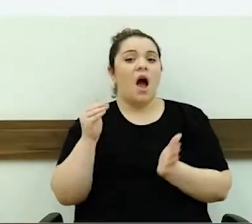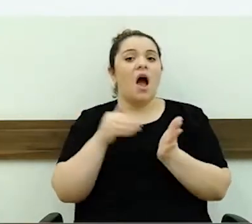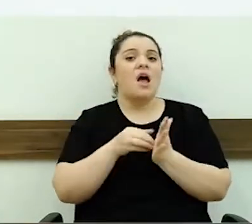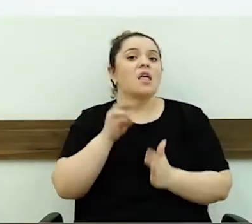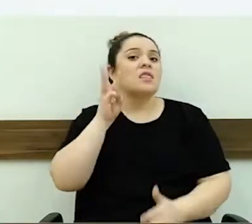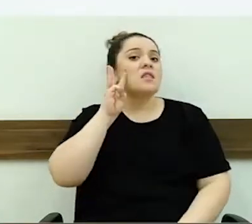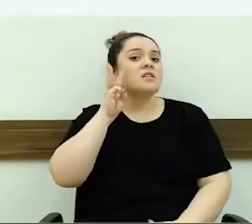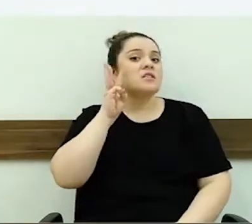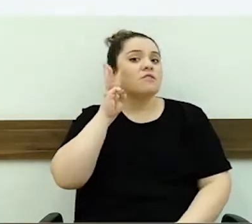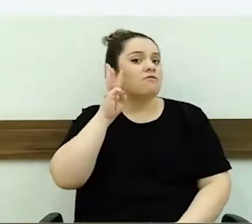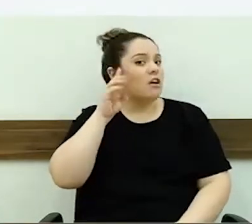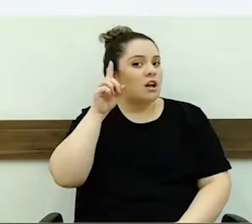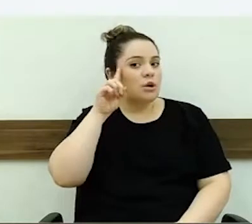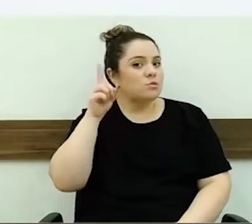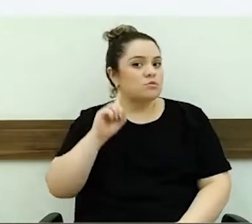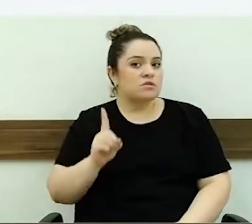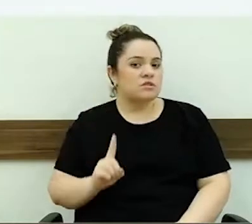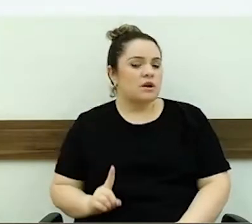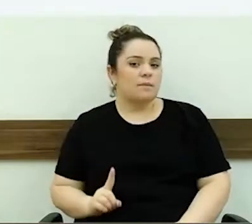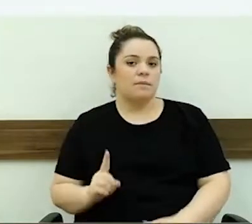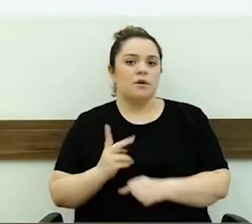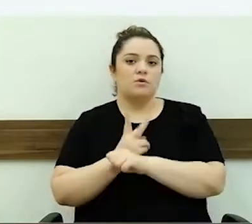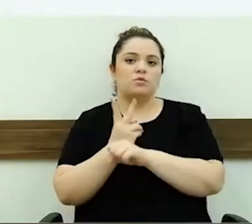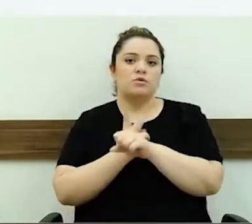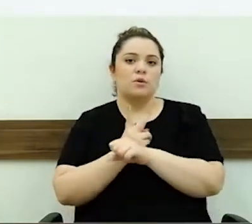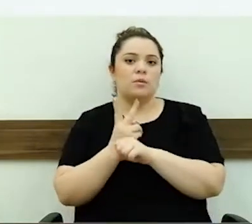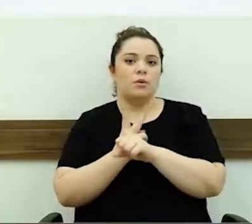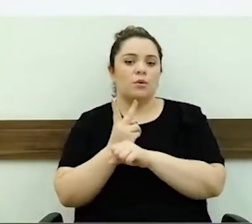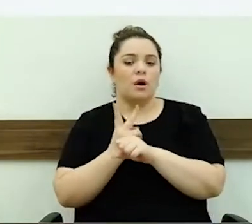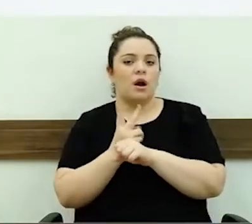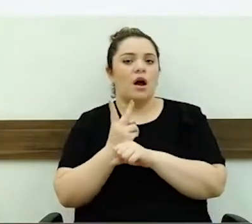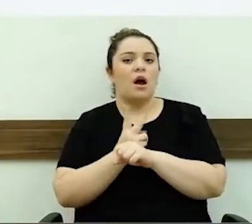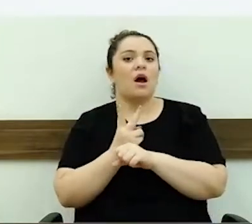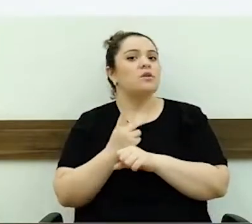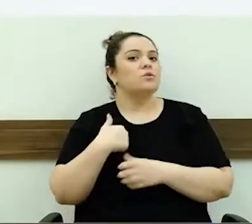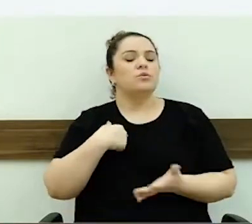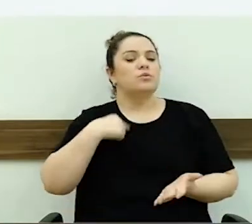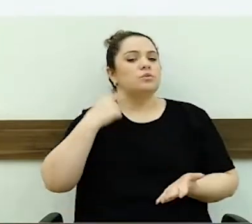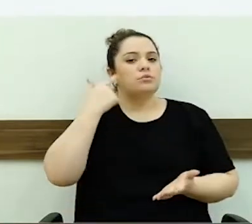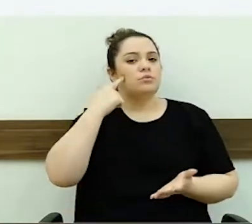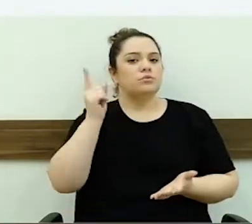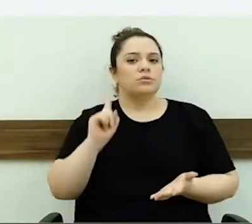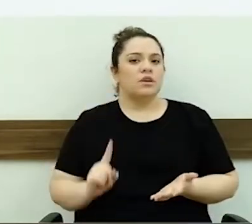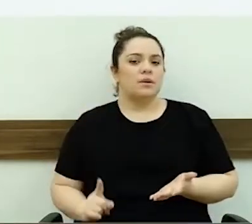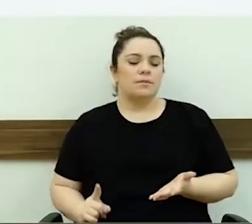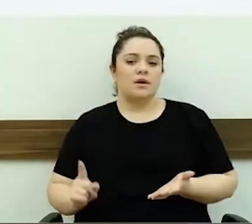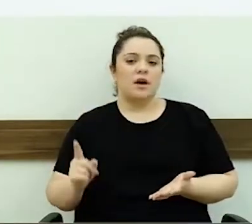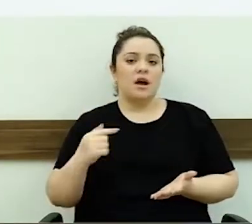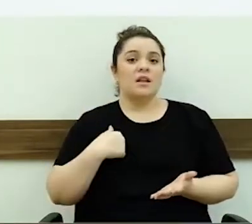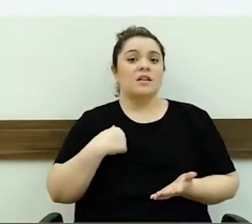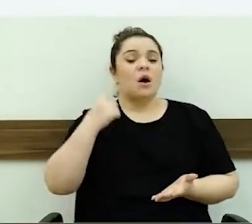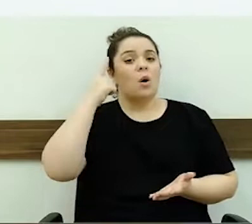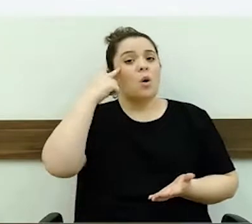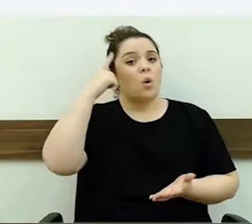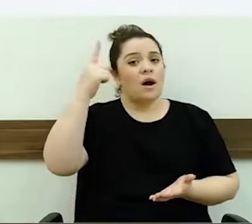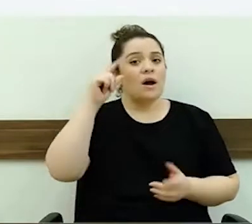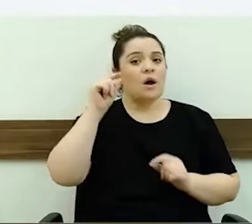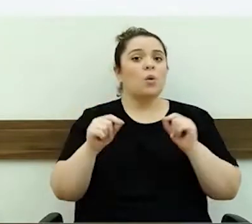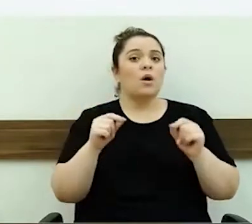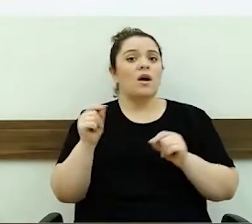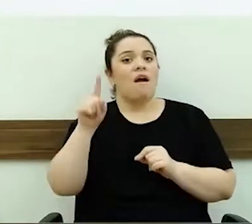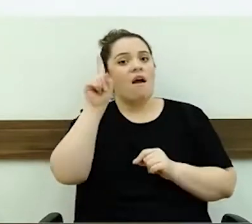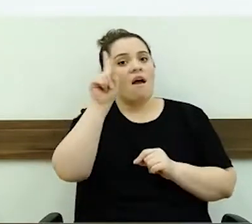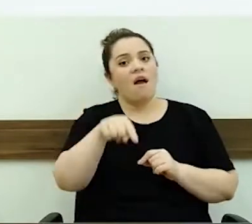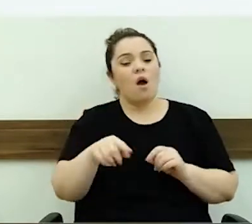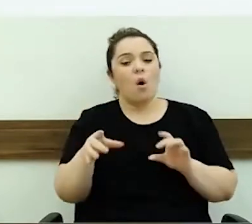a Cris ainda não tinha procurado ela, não atravessei ninguém, ela não tinha procurado. Então, a ideia é só fortalecer.